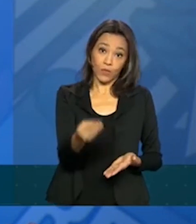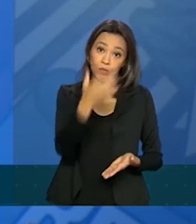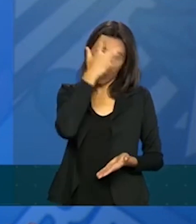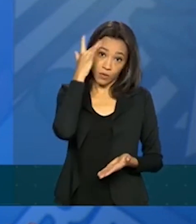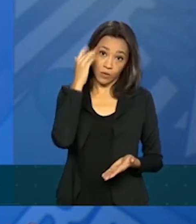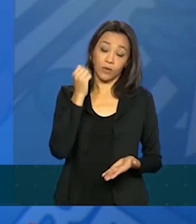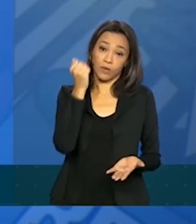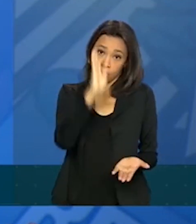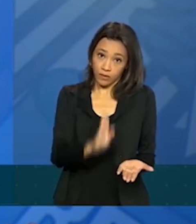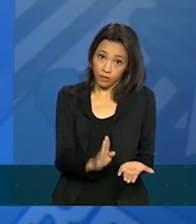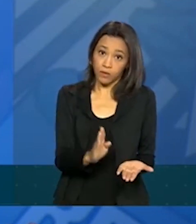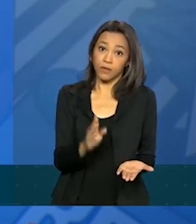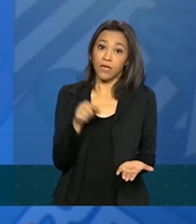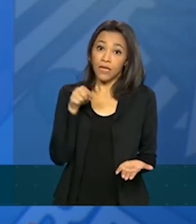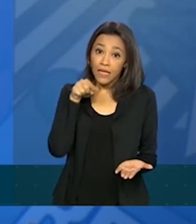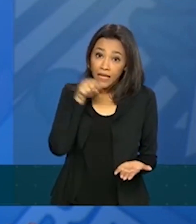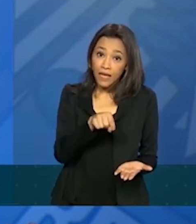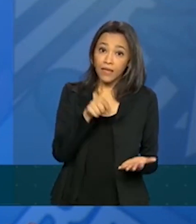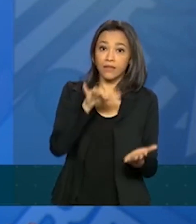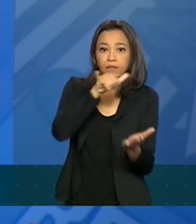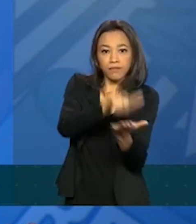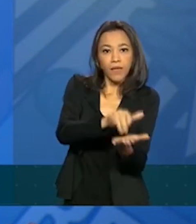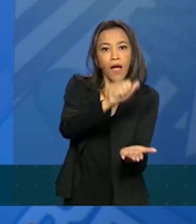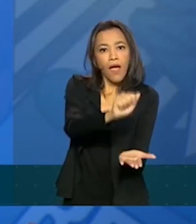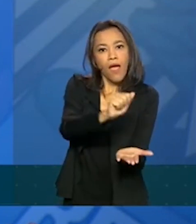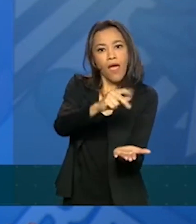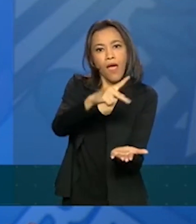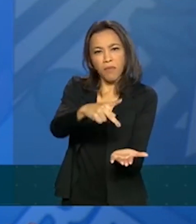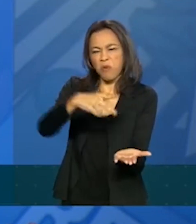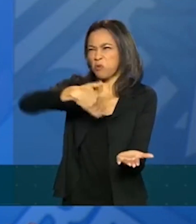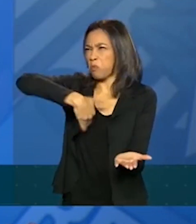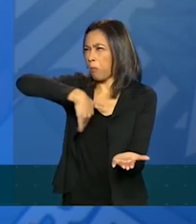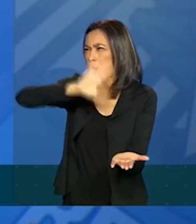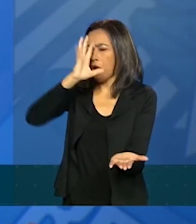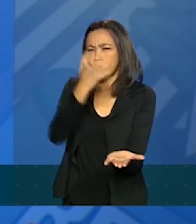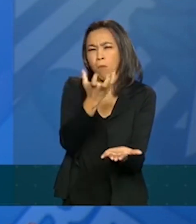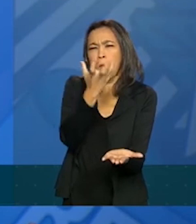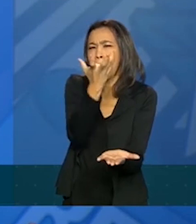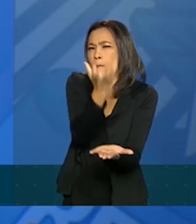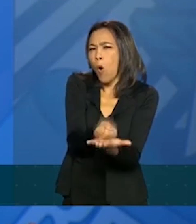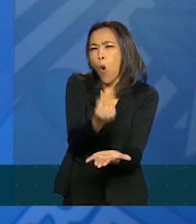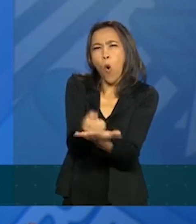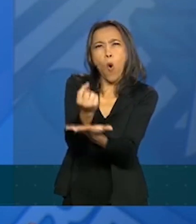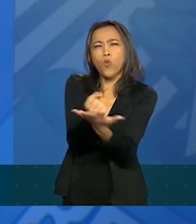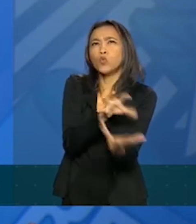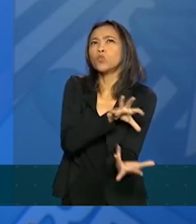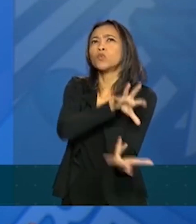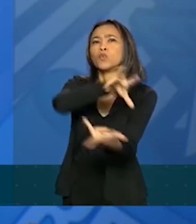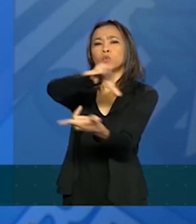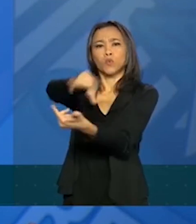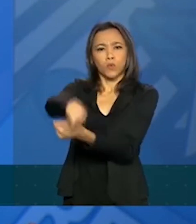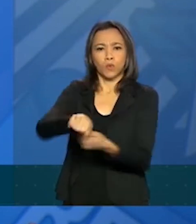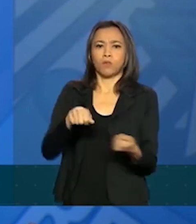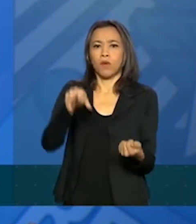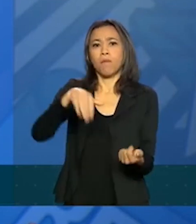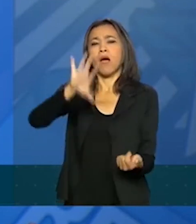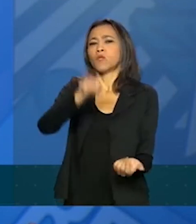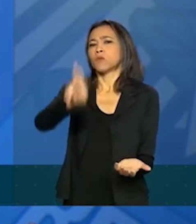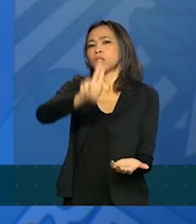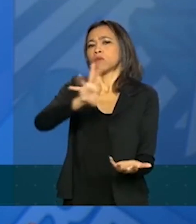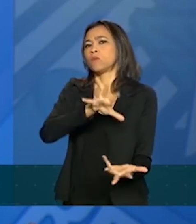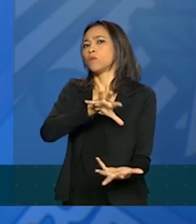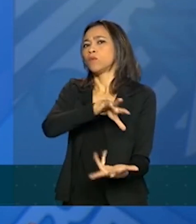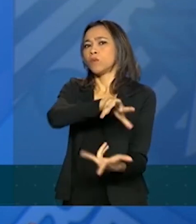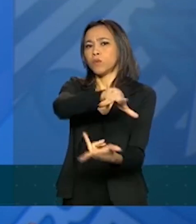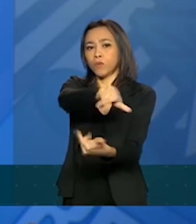desses apps, provavelmente, os mais baixados do mundo. O que isso significa? A realidade,